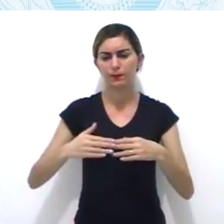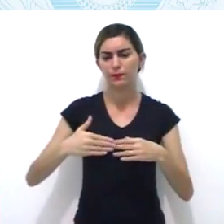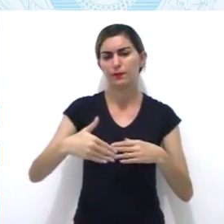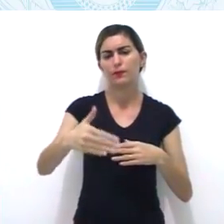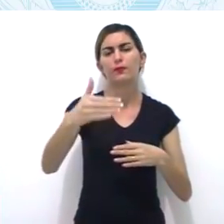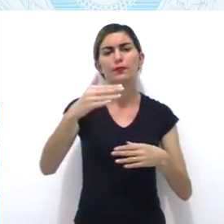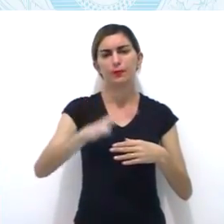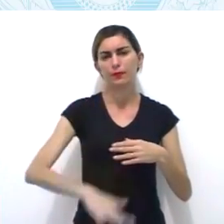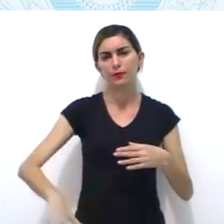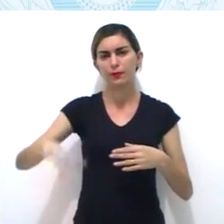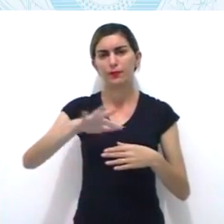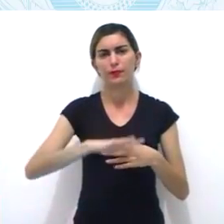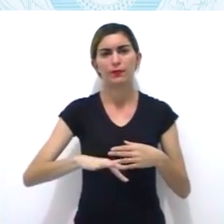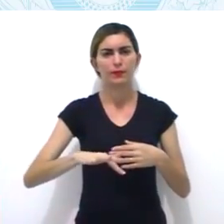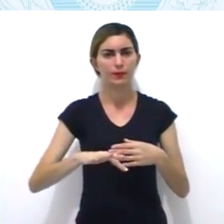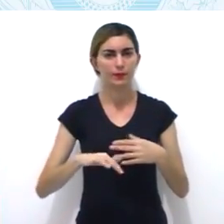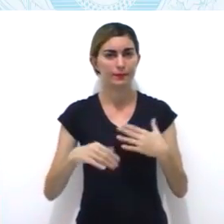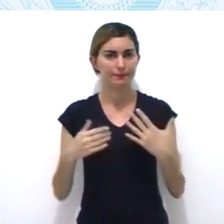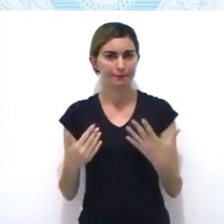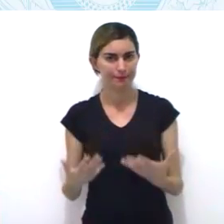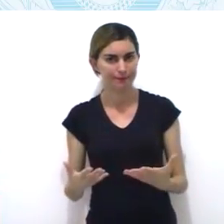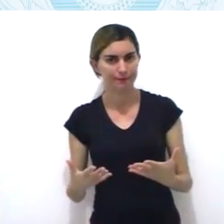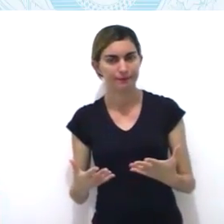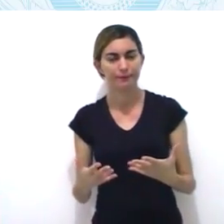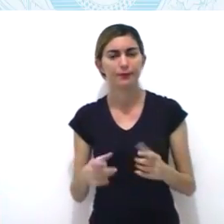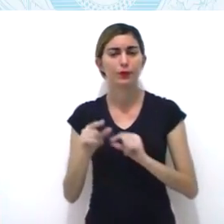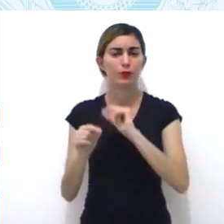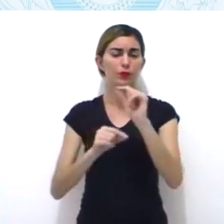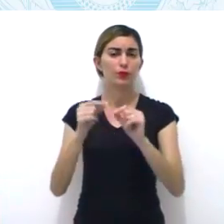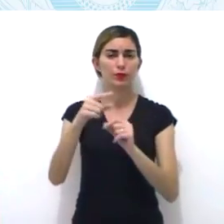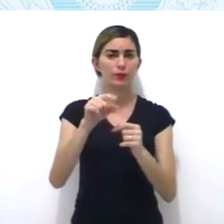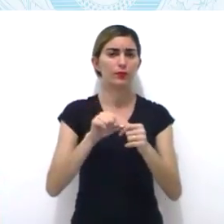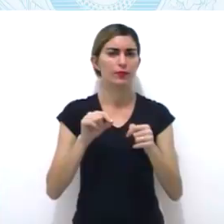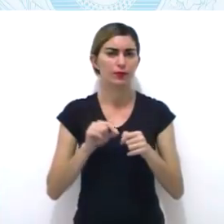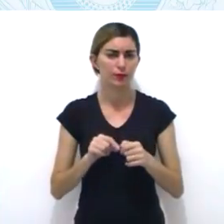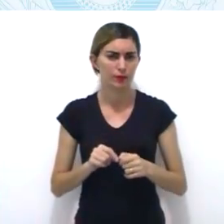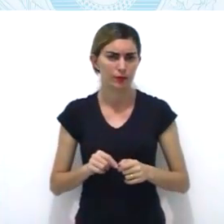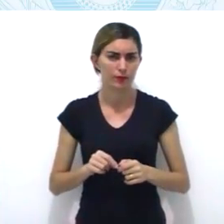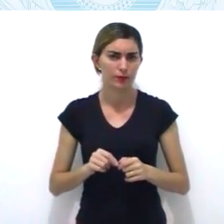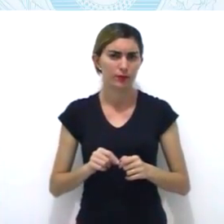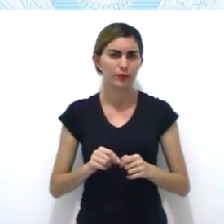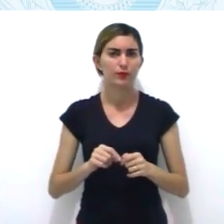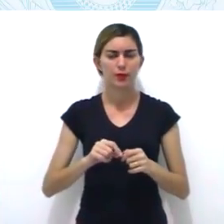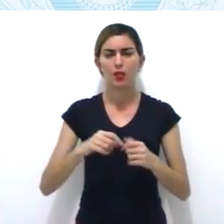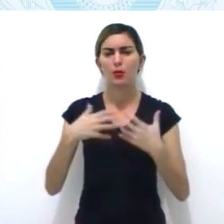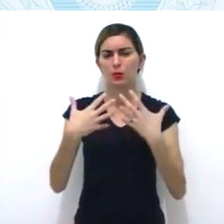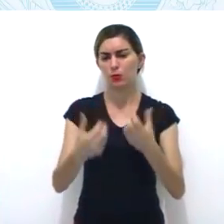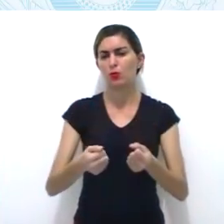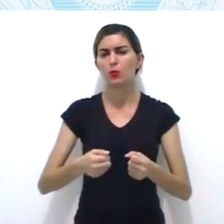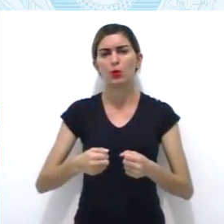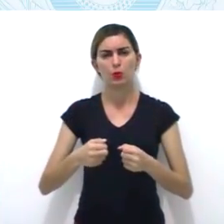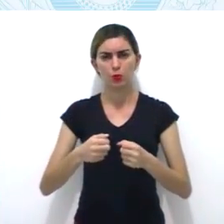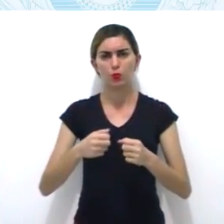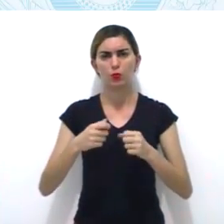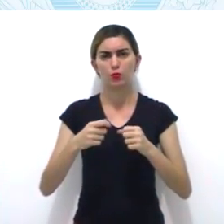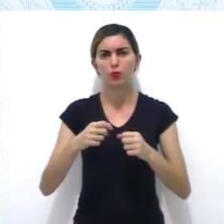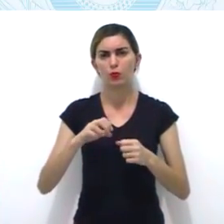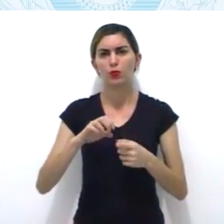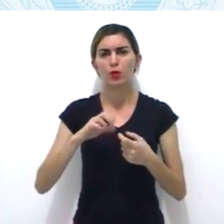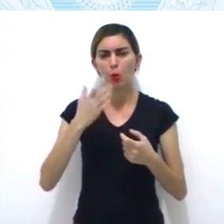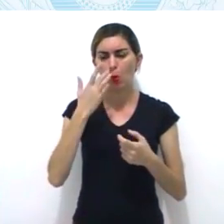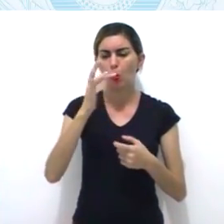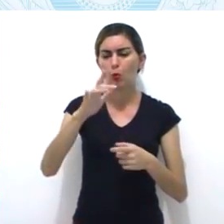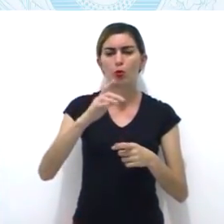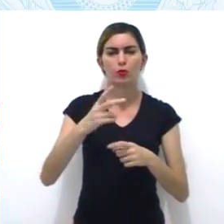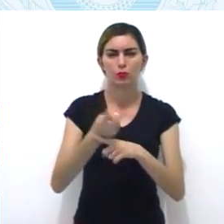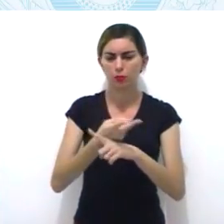de ouro da região das Minas Gerais. Os bandeirantes paulistas foram expulsos da região das Minas